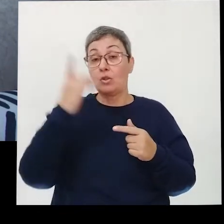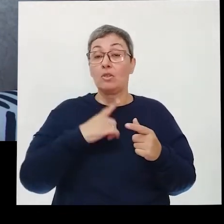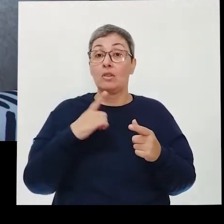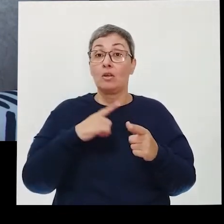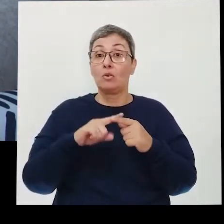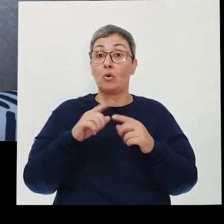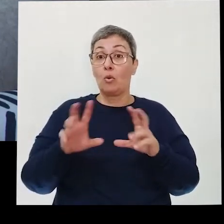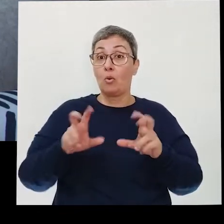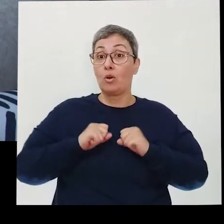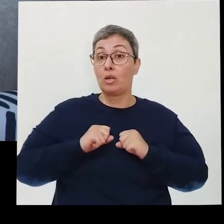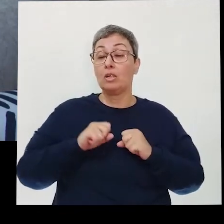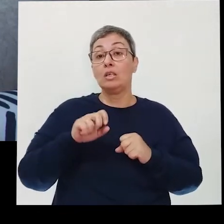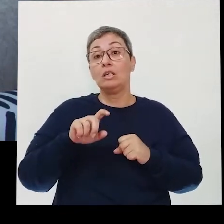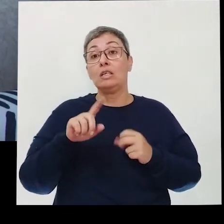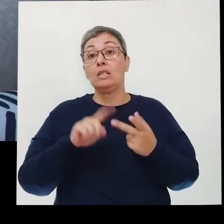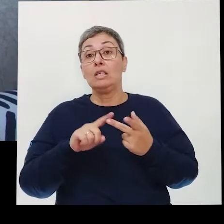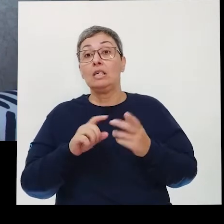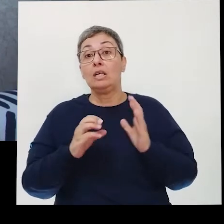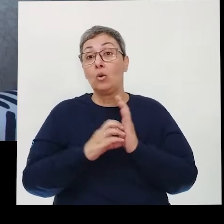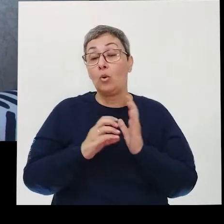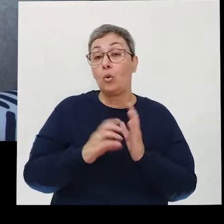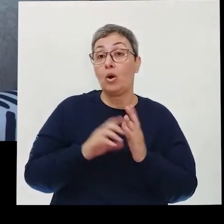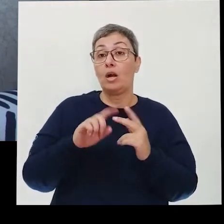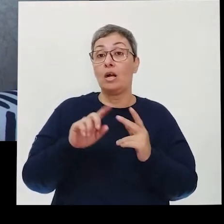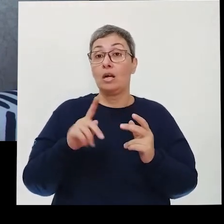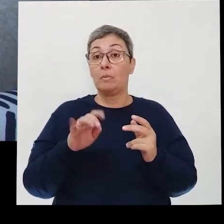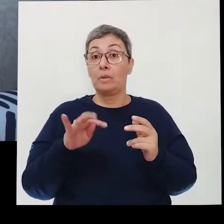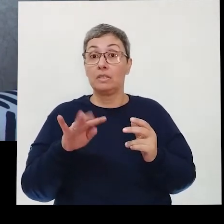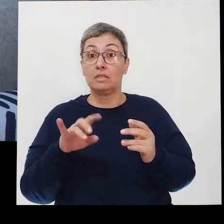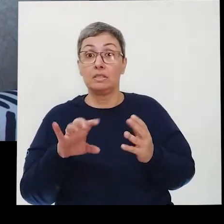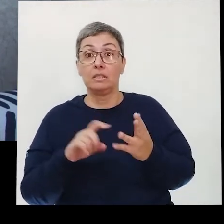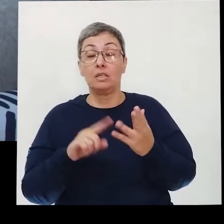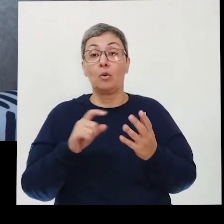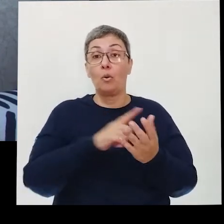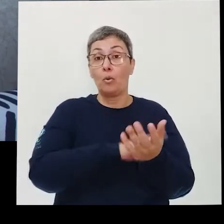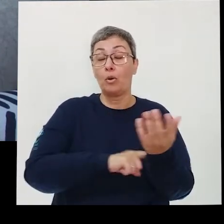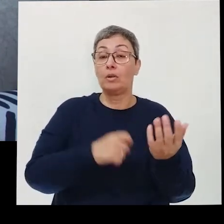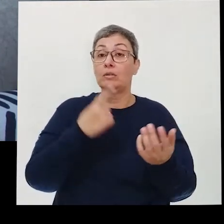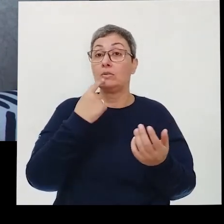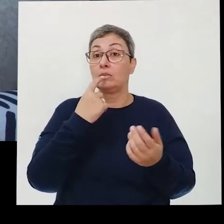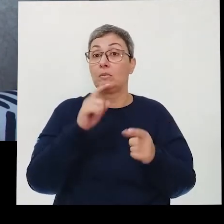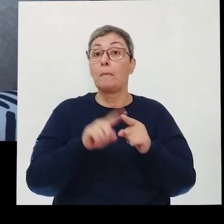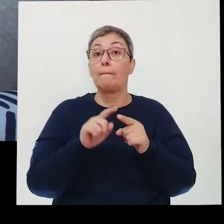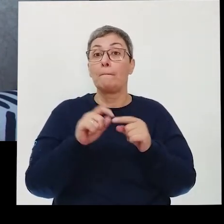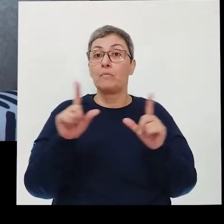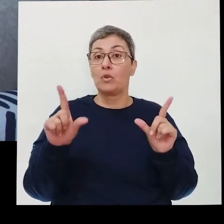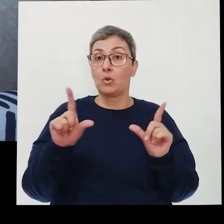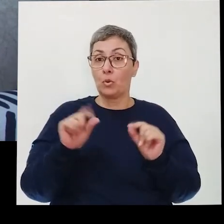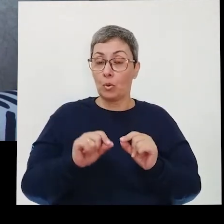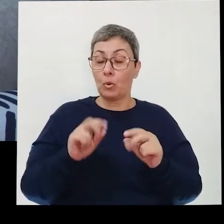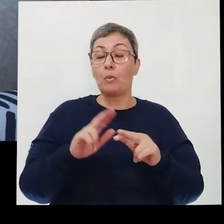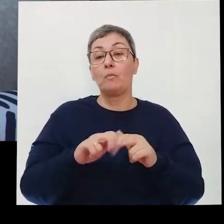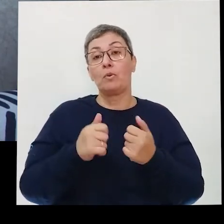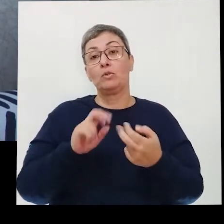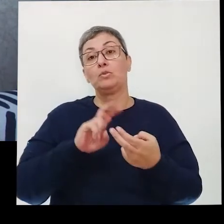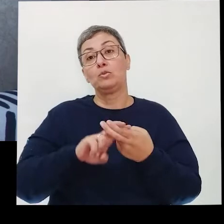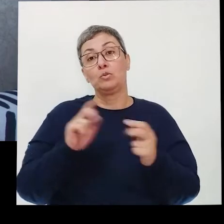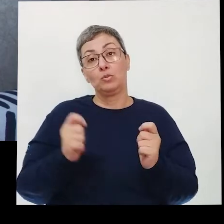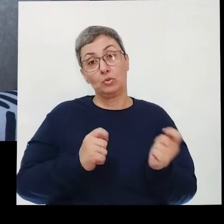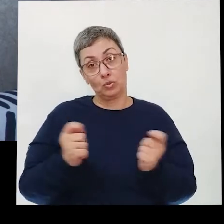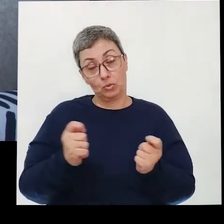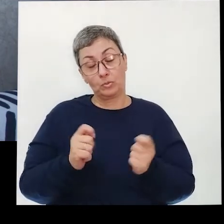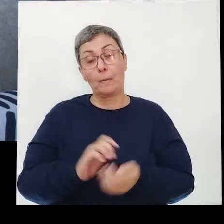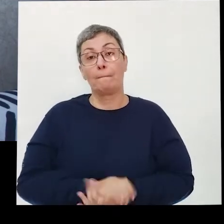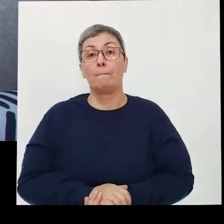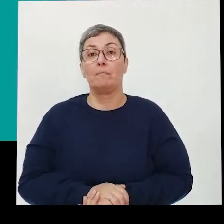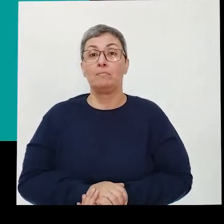contraíam HIV, hepatite, por meio de transfusões de sangue, e isso diminuiu consideravelmente por causa desse controle